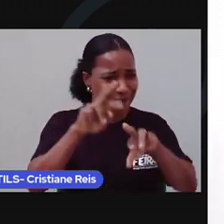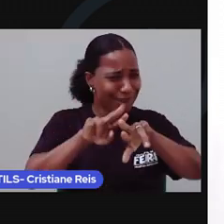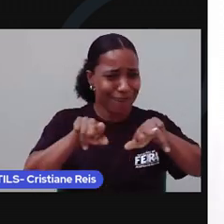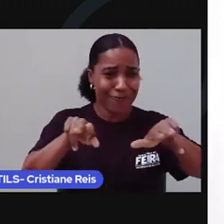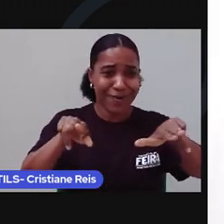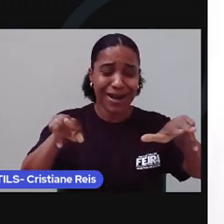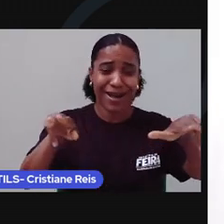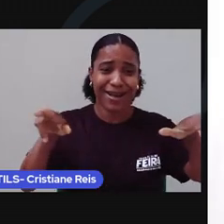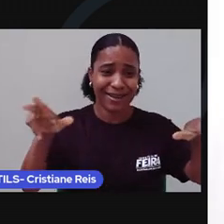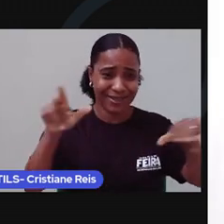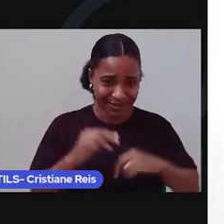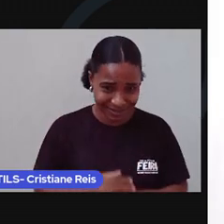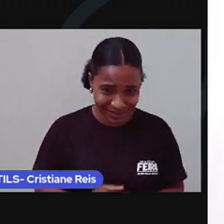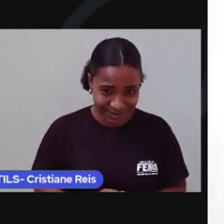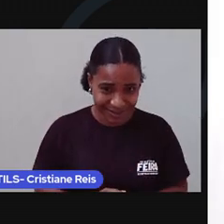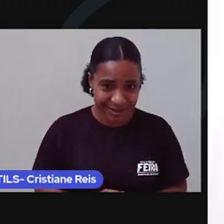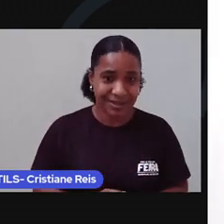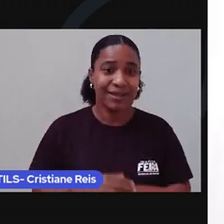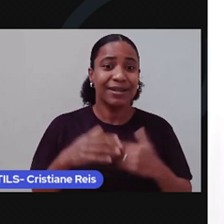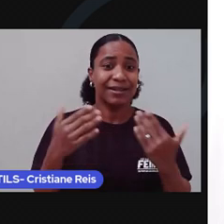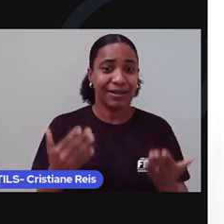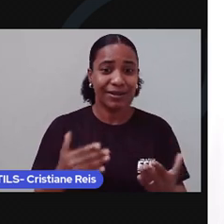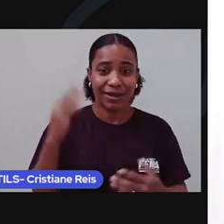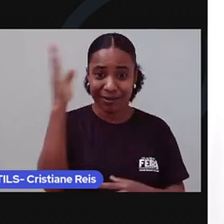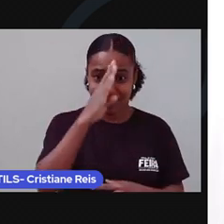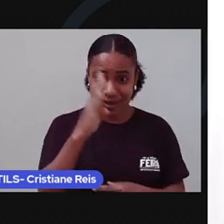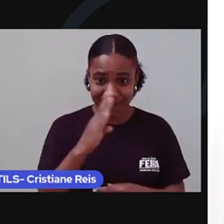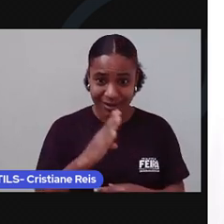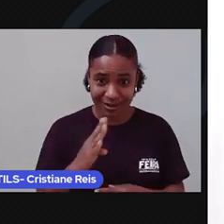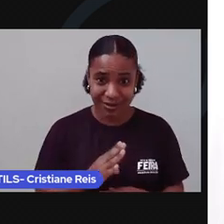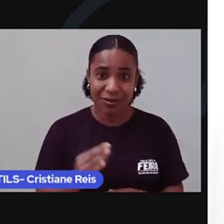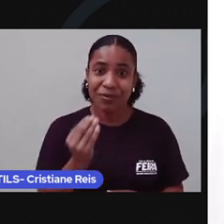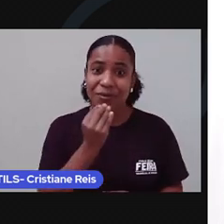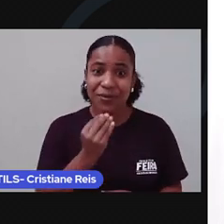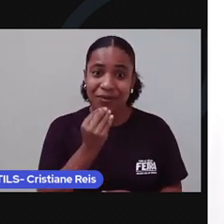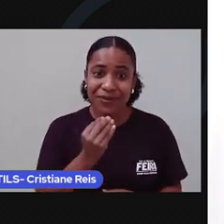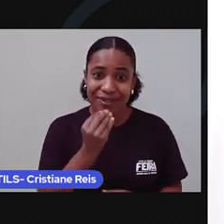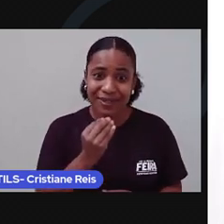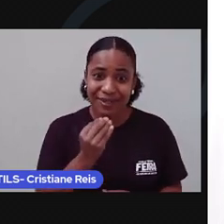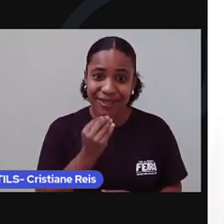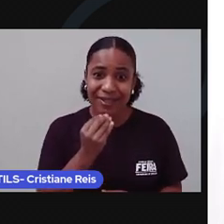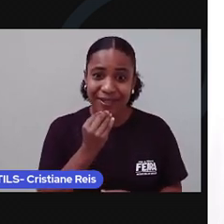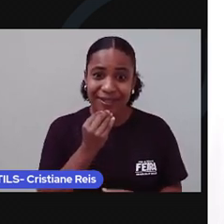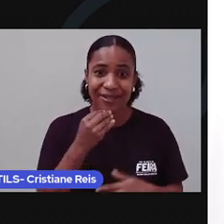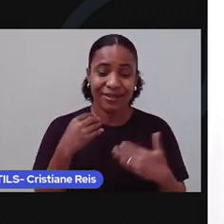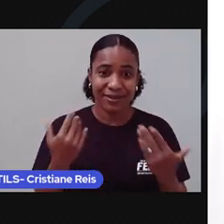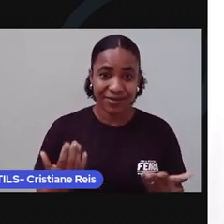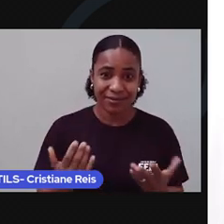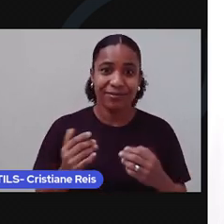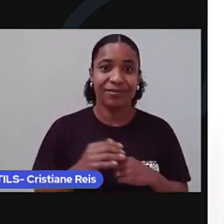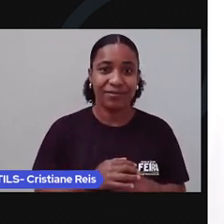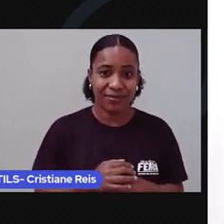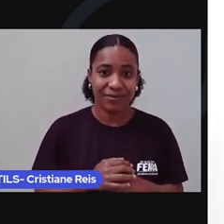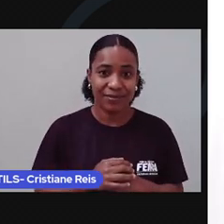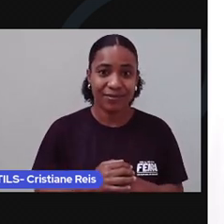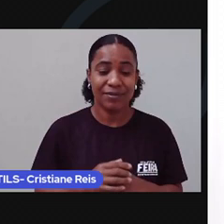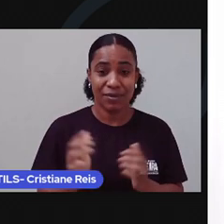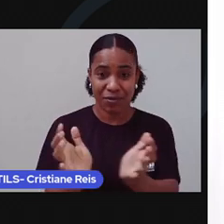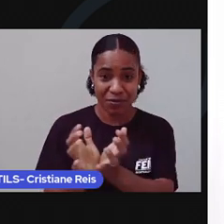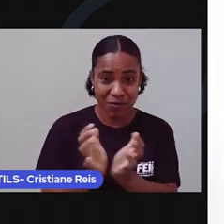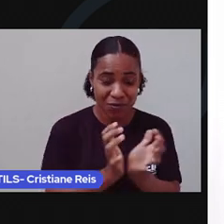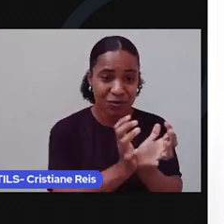culturais. À medida que o Brasil foi se abrindo para oportunidades comerciais e se aproximando de outros povos,